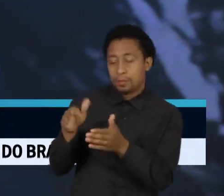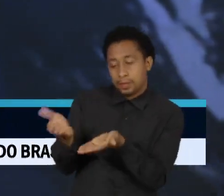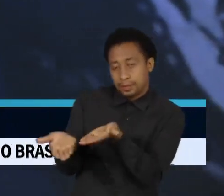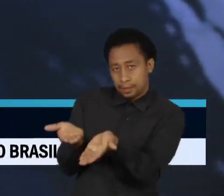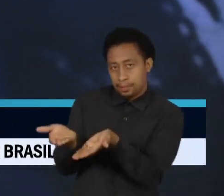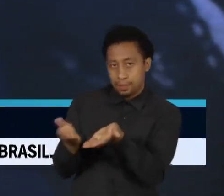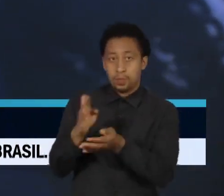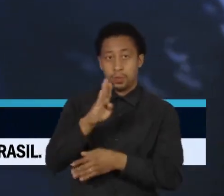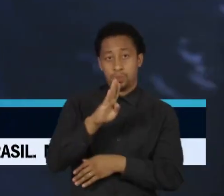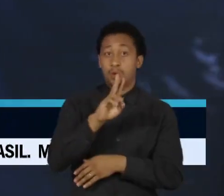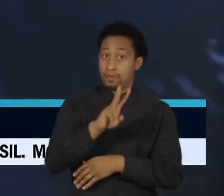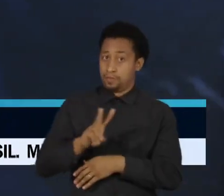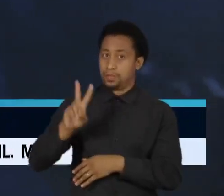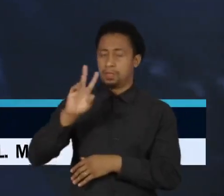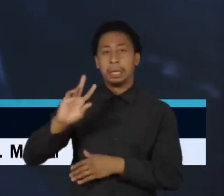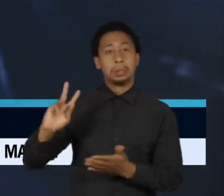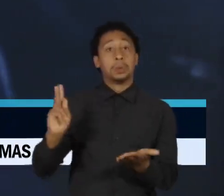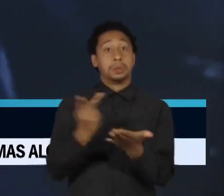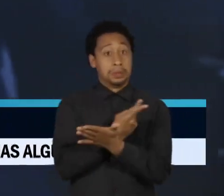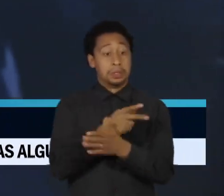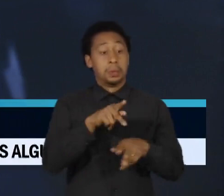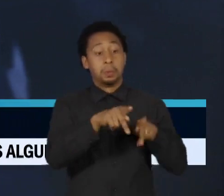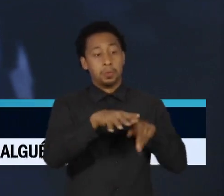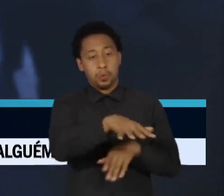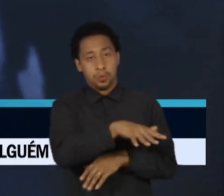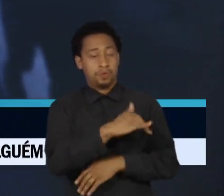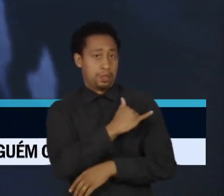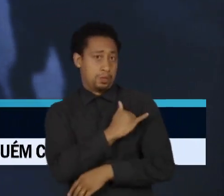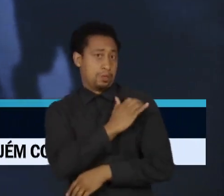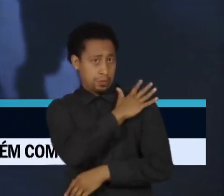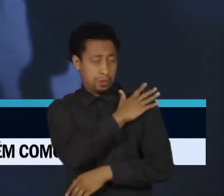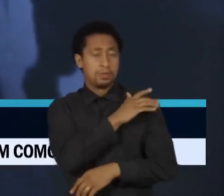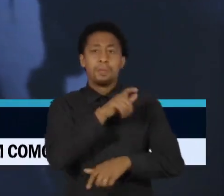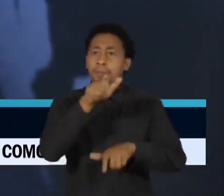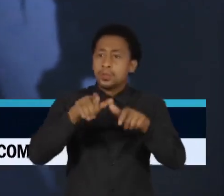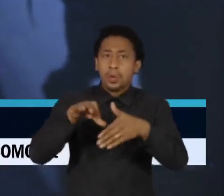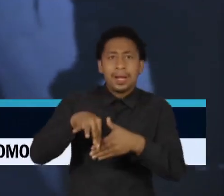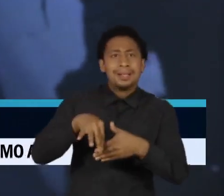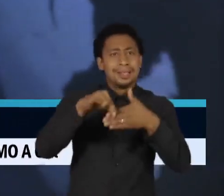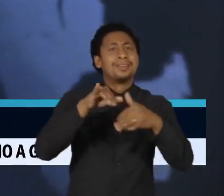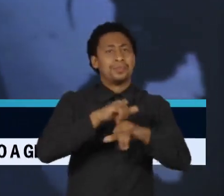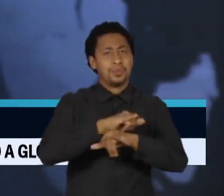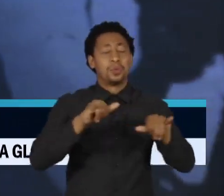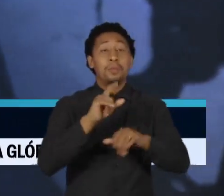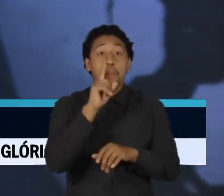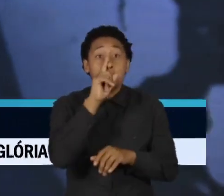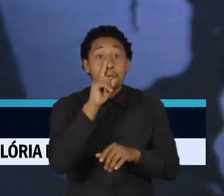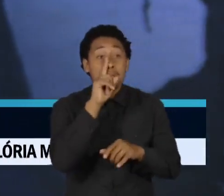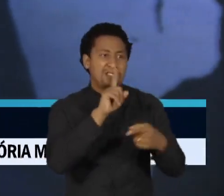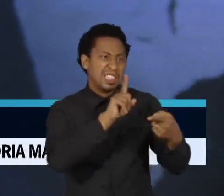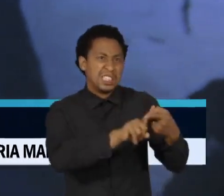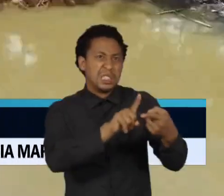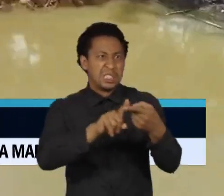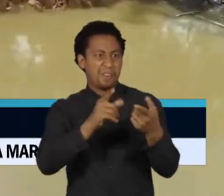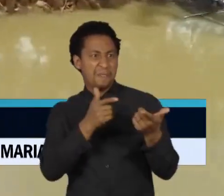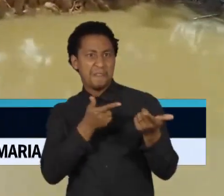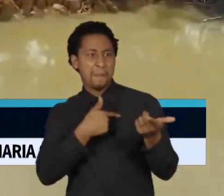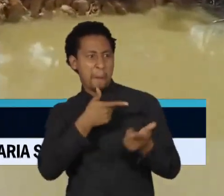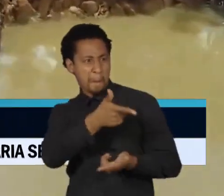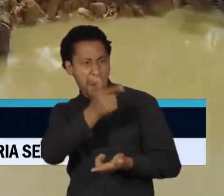emergência nas terras Yanomami, lideranças indígenas vêm relatando aumento de ameaças por parte de garimpeiros.